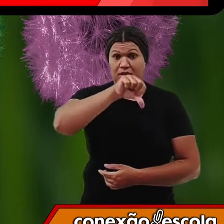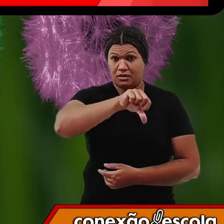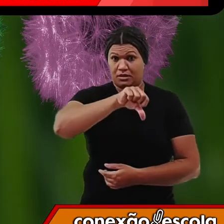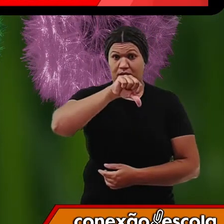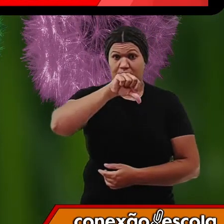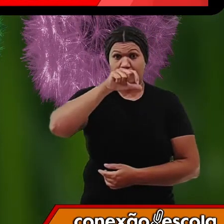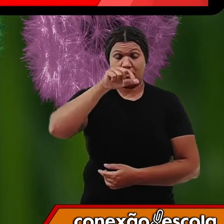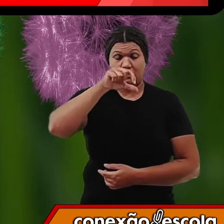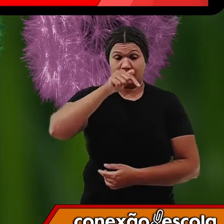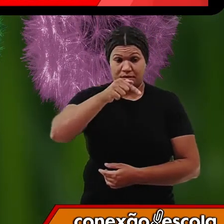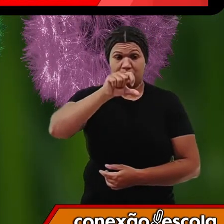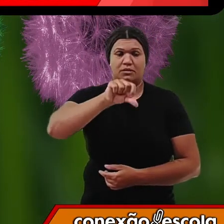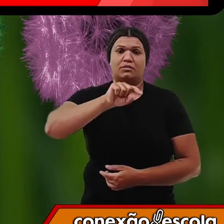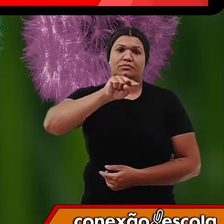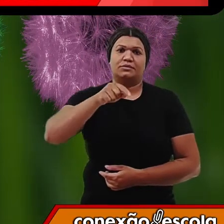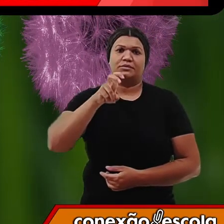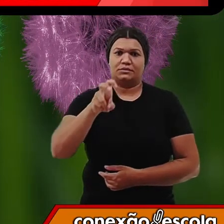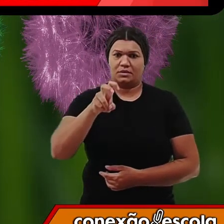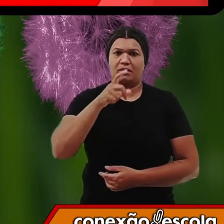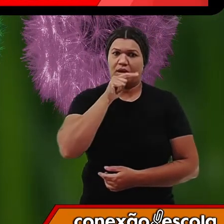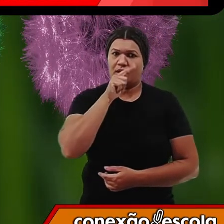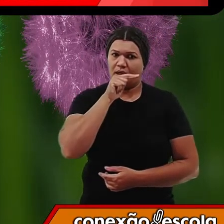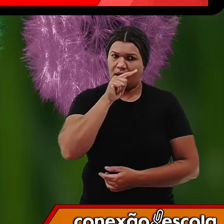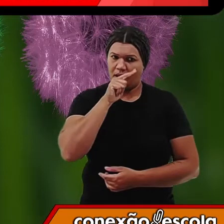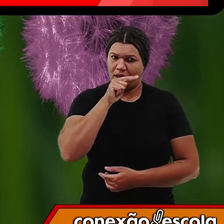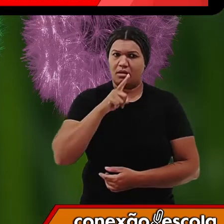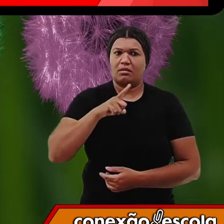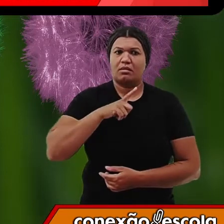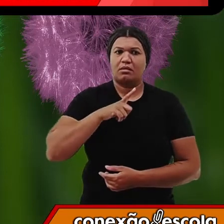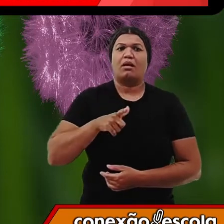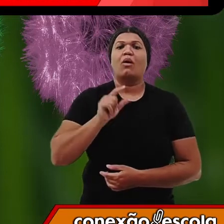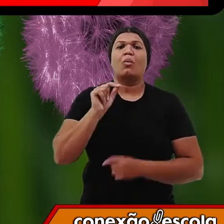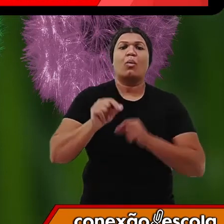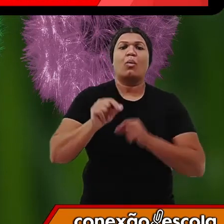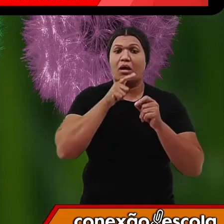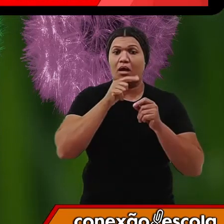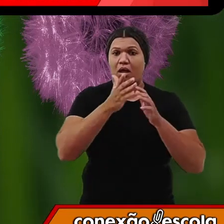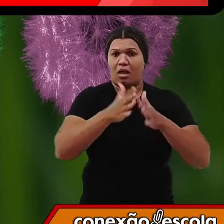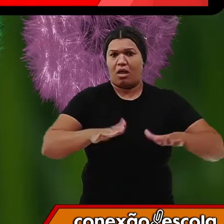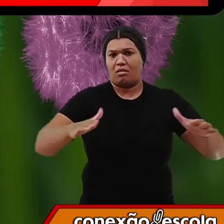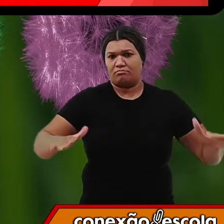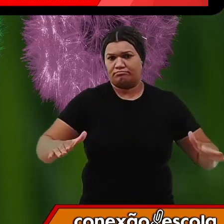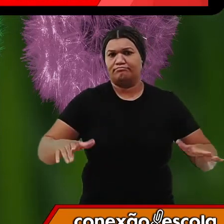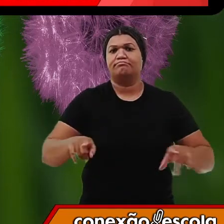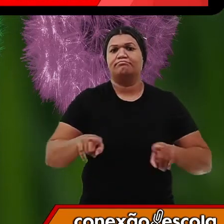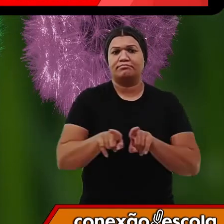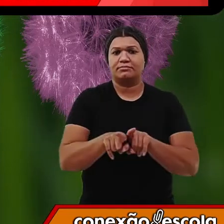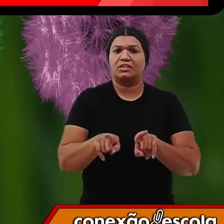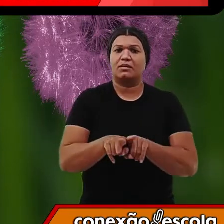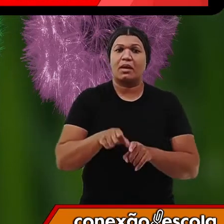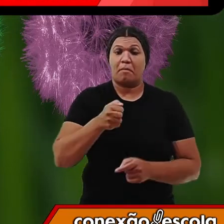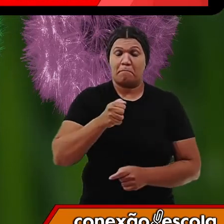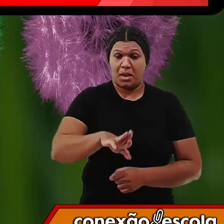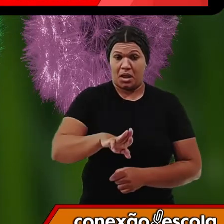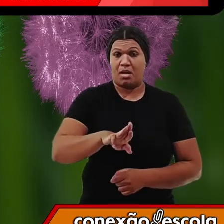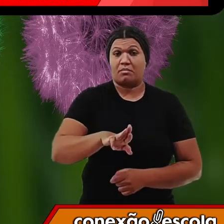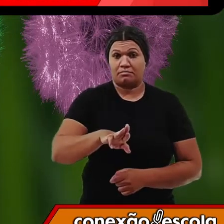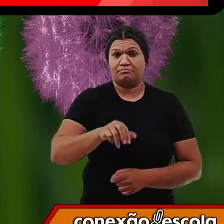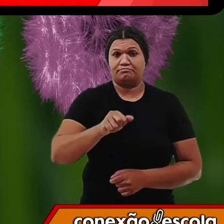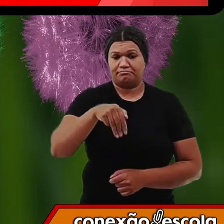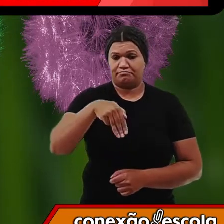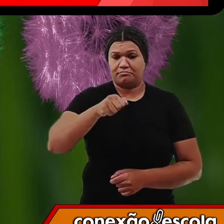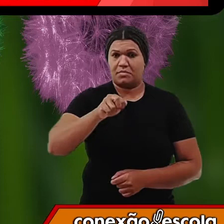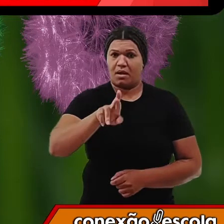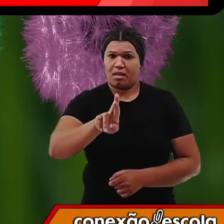da água da Terra é a água que está lá nos oceanos e também nos mares, que é uma água que não é utilizada no